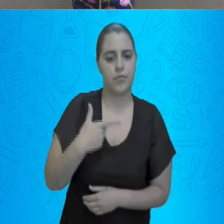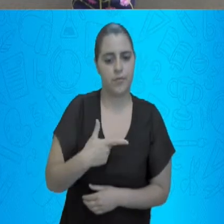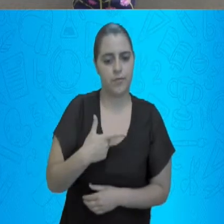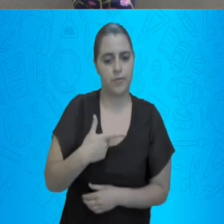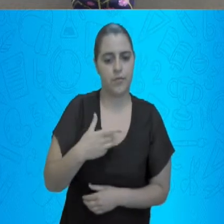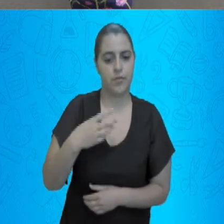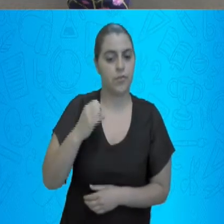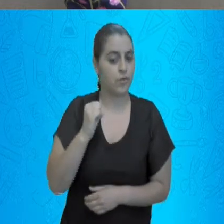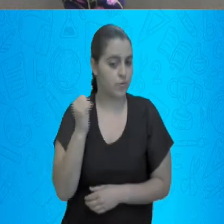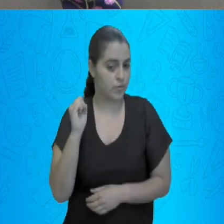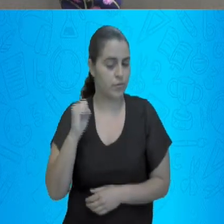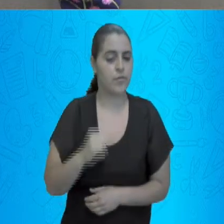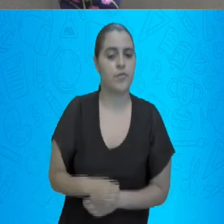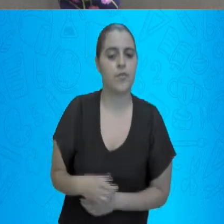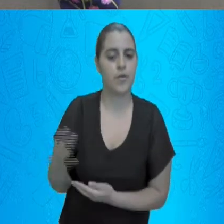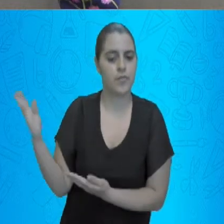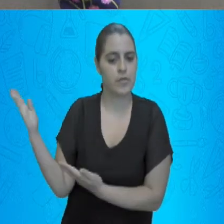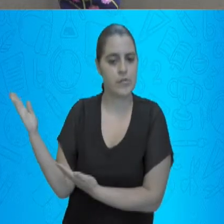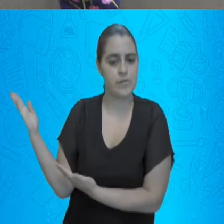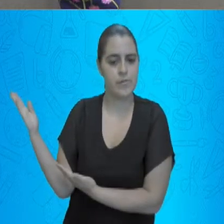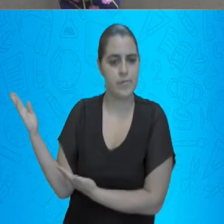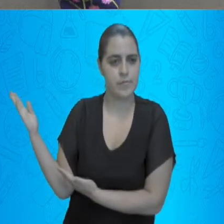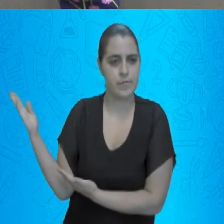928. Olha aqui,